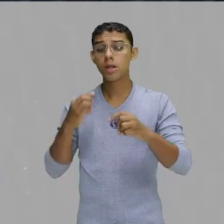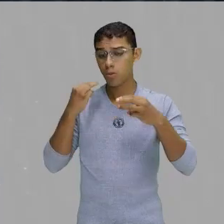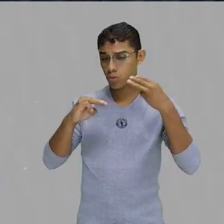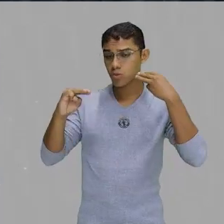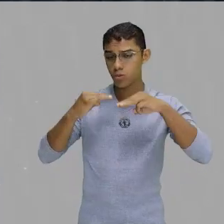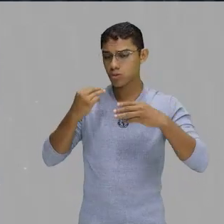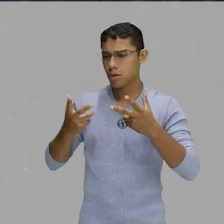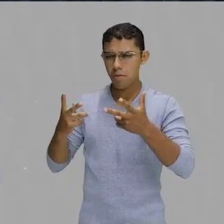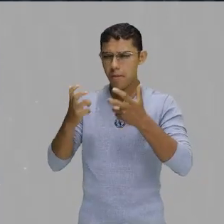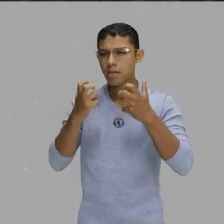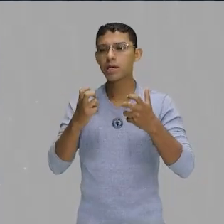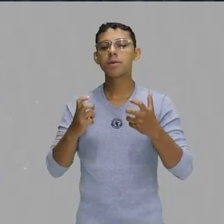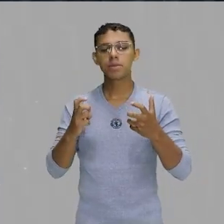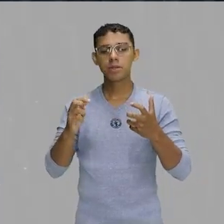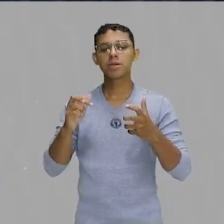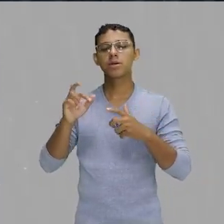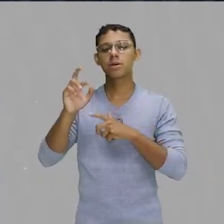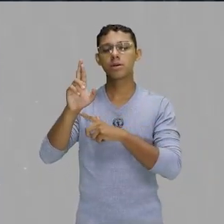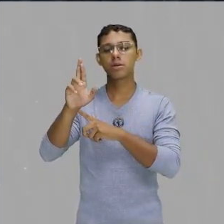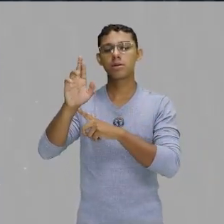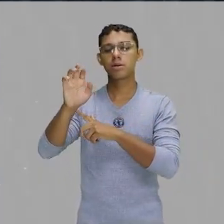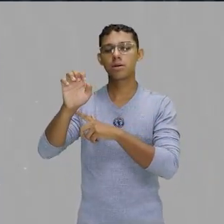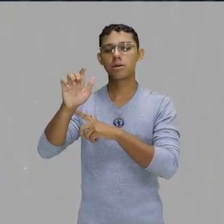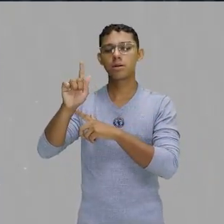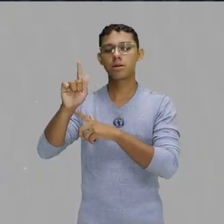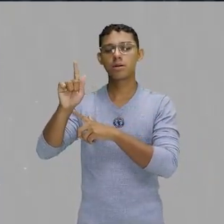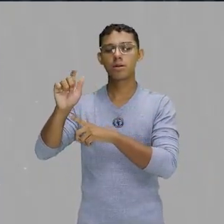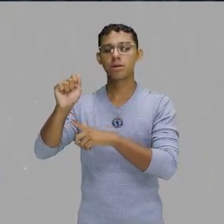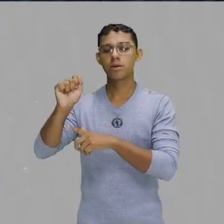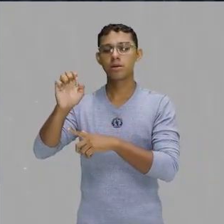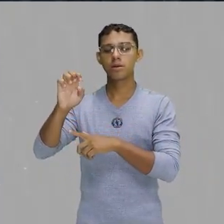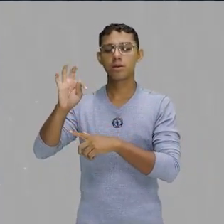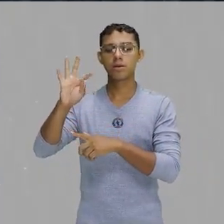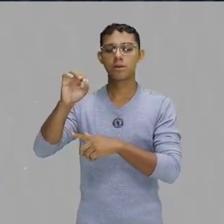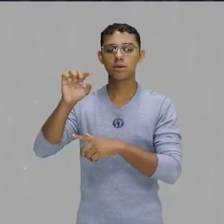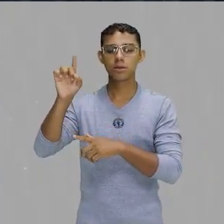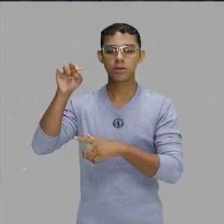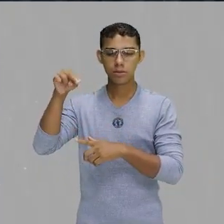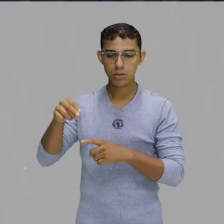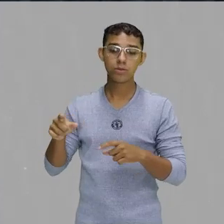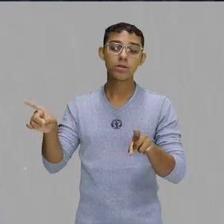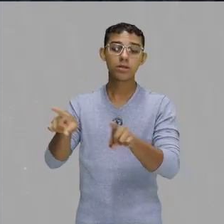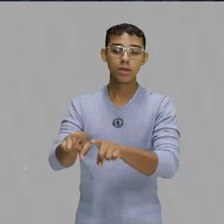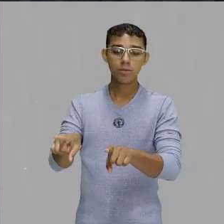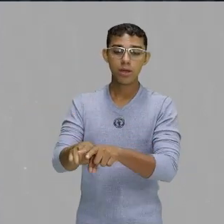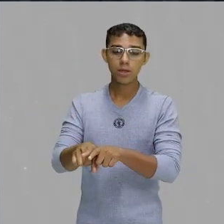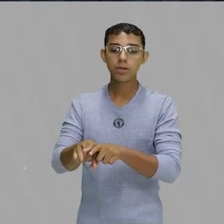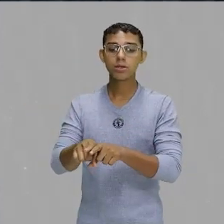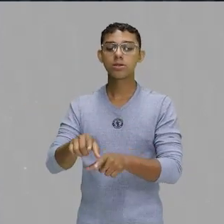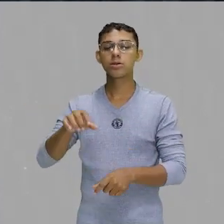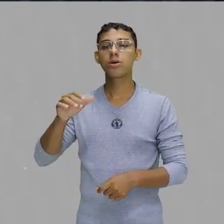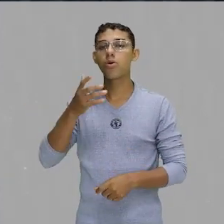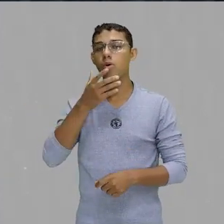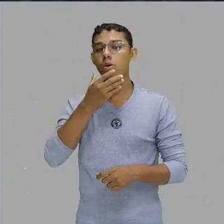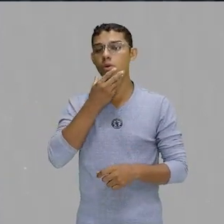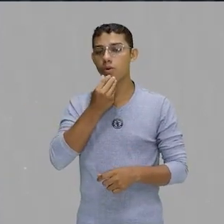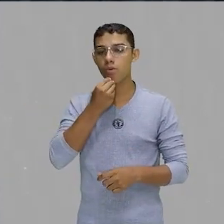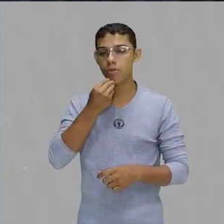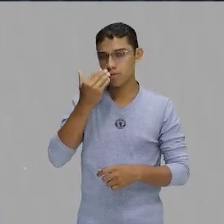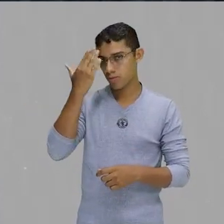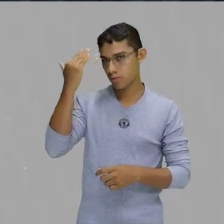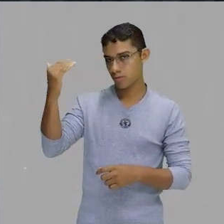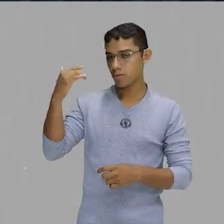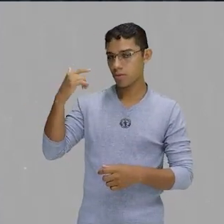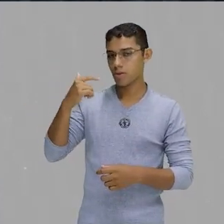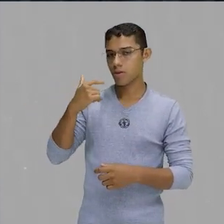a batida do reggaeton, tá? Tem muita influência. E Justin Bieber com Sorry, tá? Então, não tem